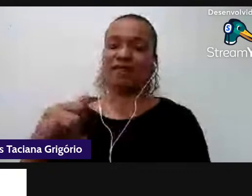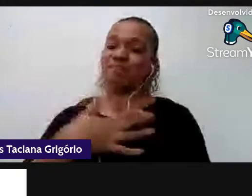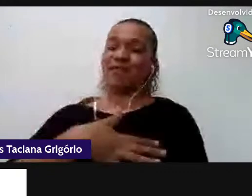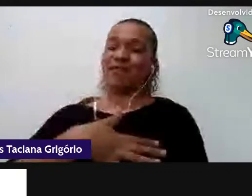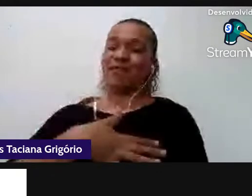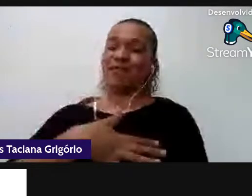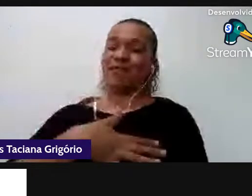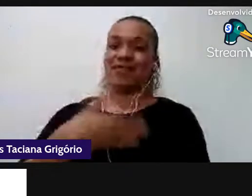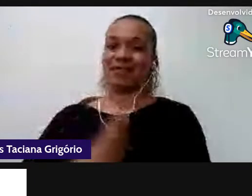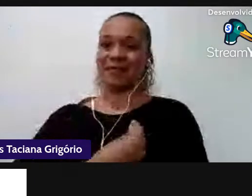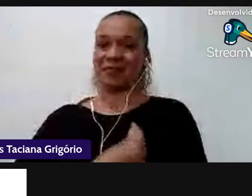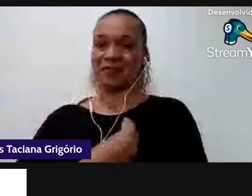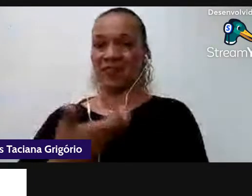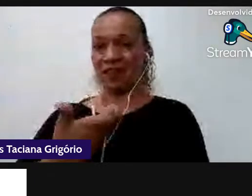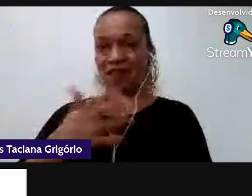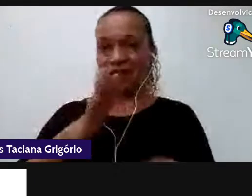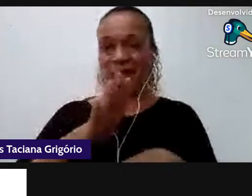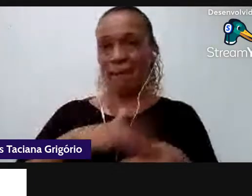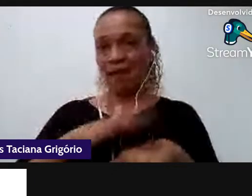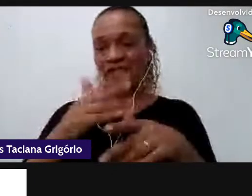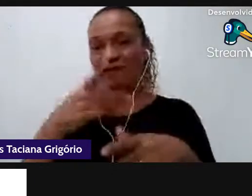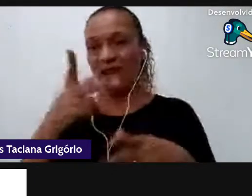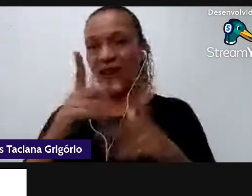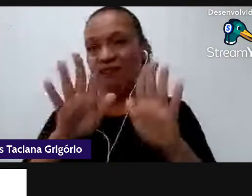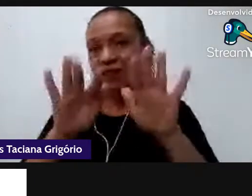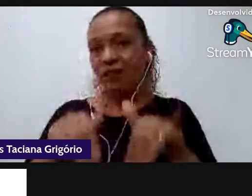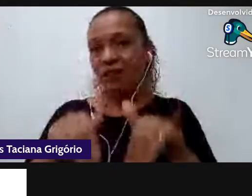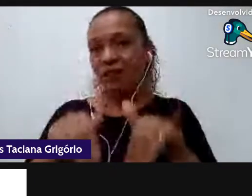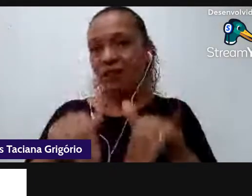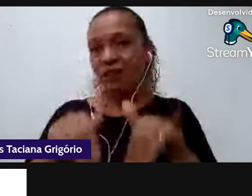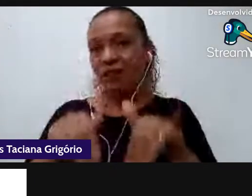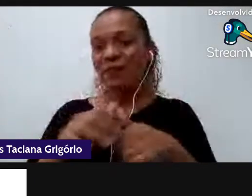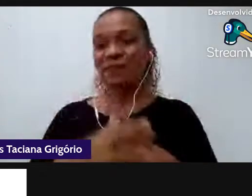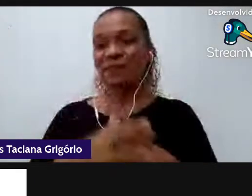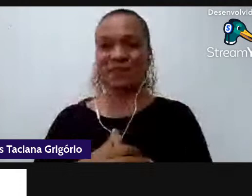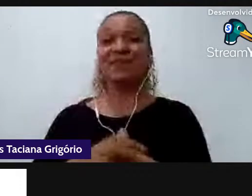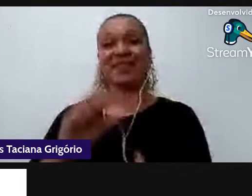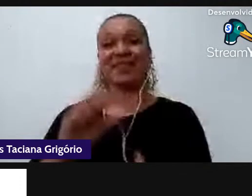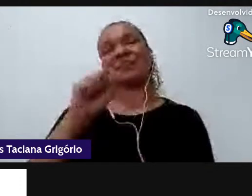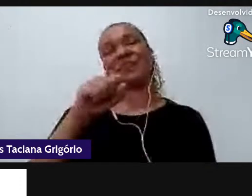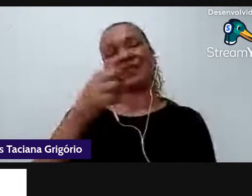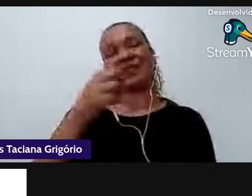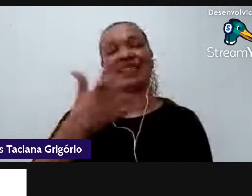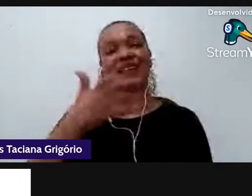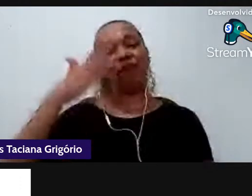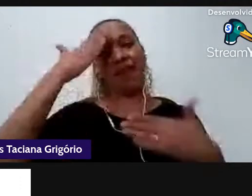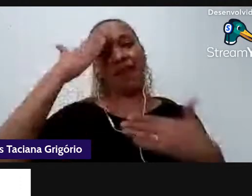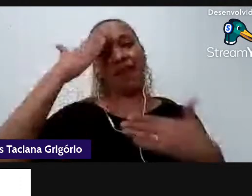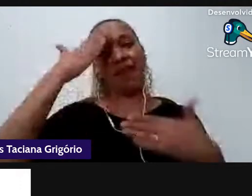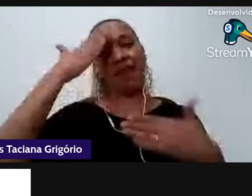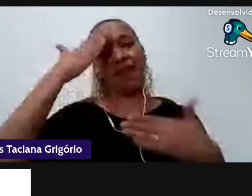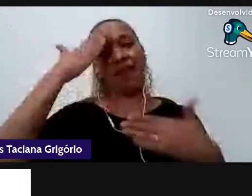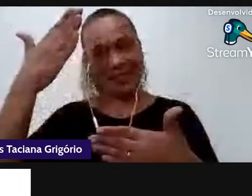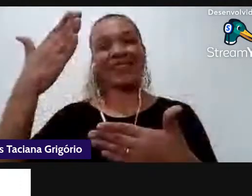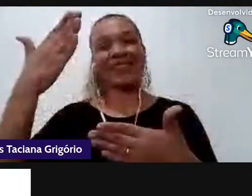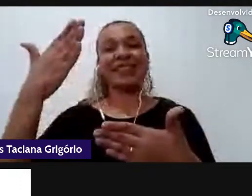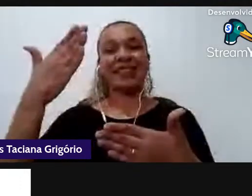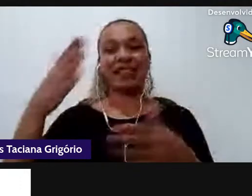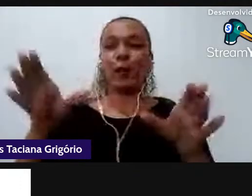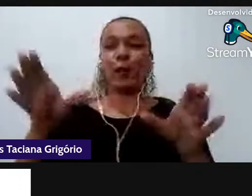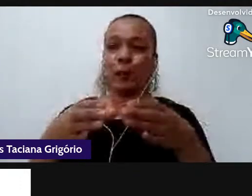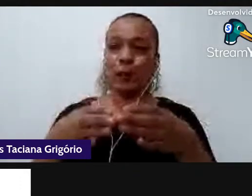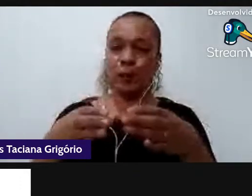finais gostaria gostaria de agradecer ao grupo ao grupo